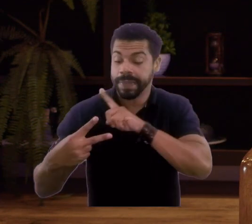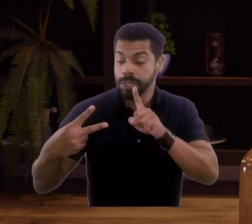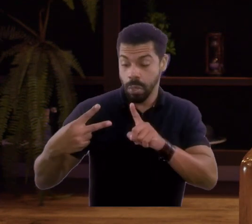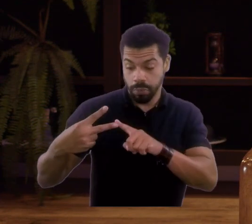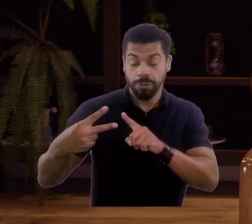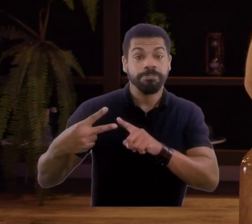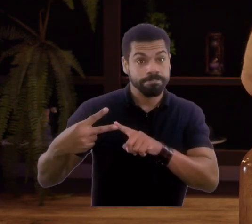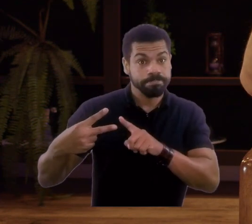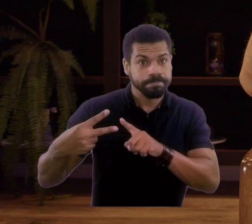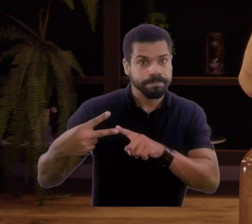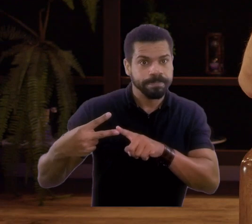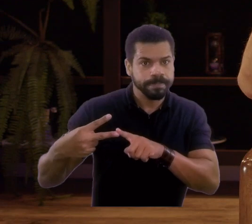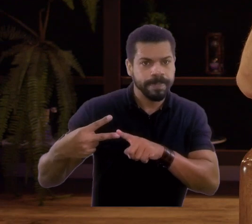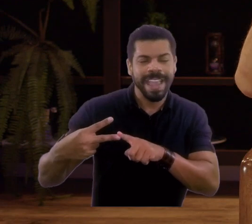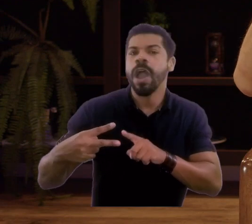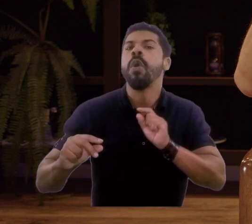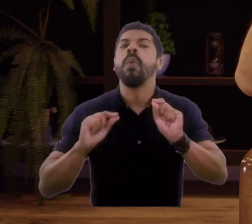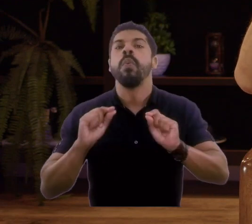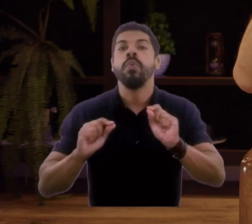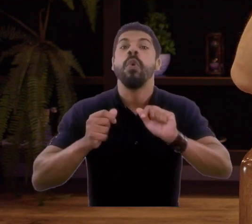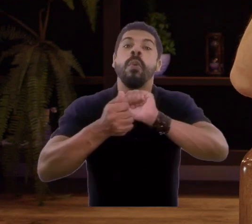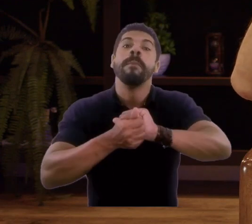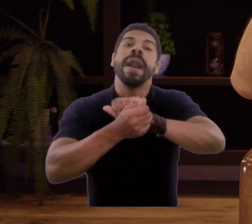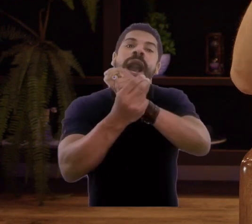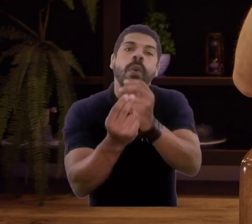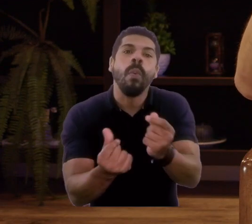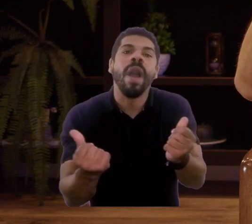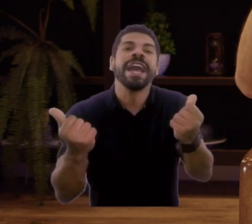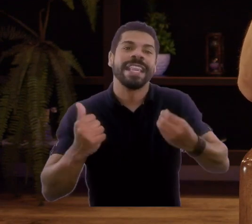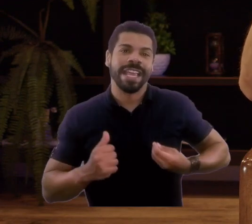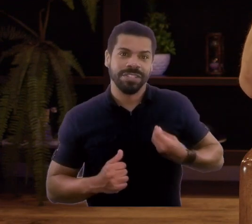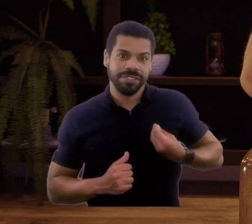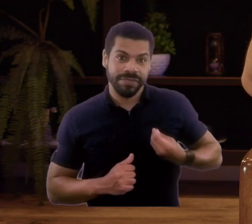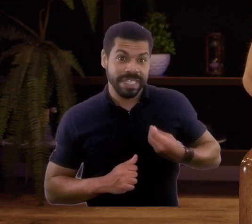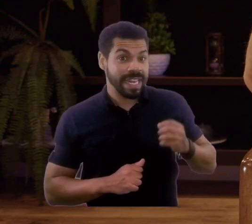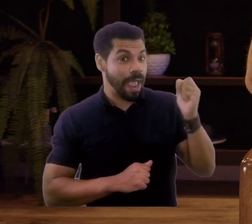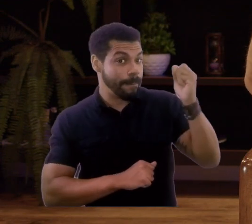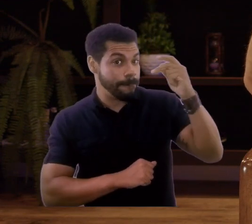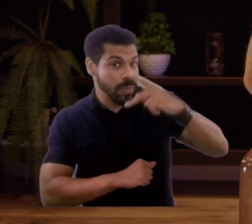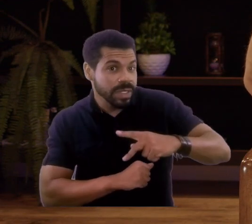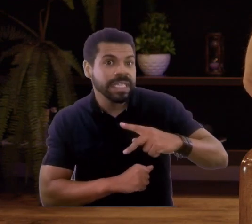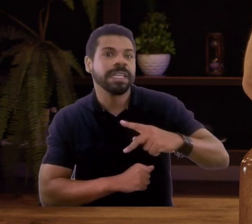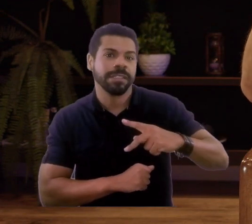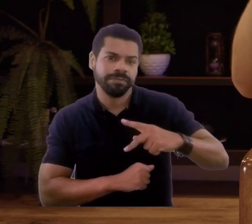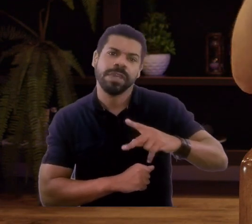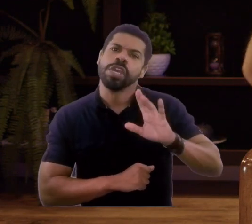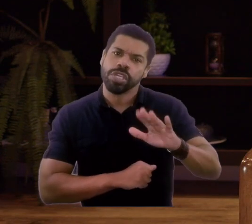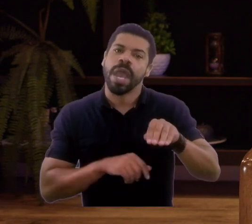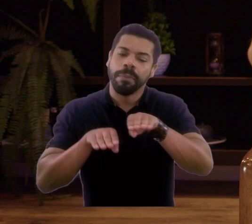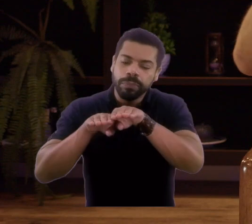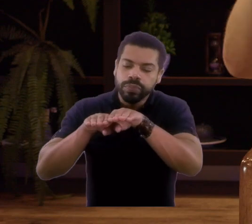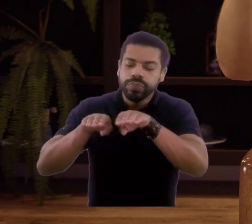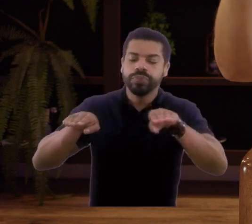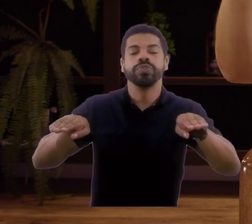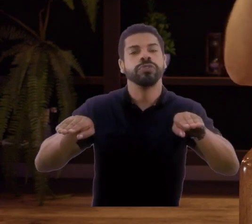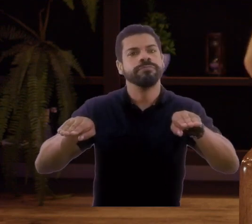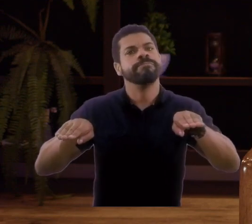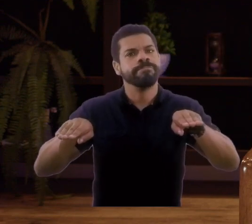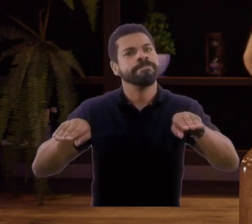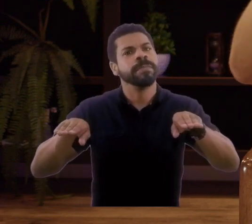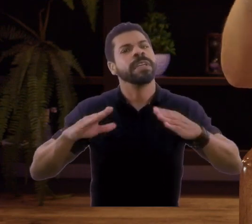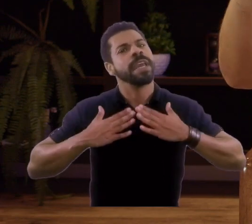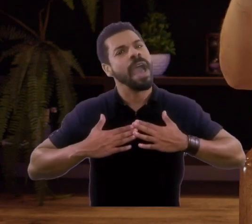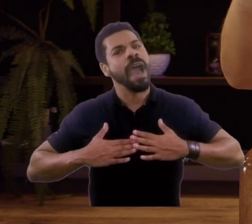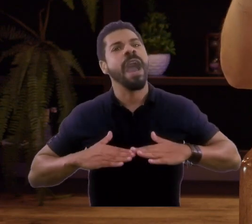prioritário e o outro objetivo prioritário é formar uma qualidade de vida na aposentadoria, então eu já garanto